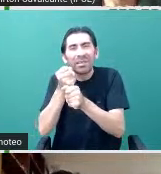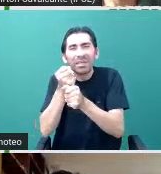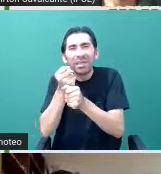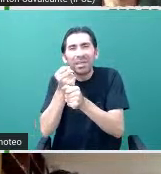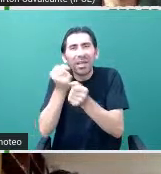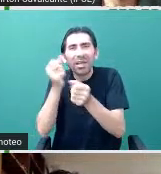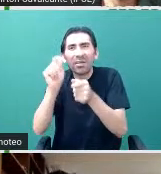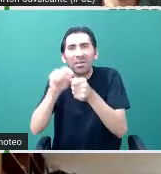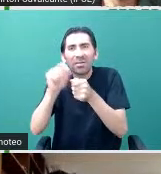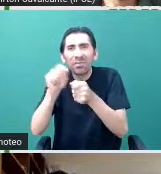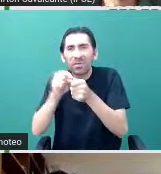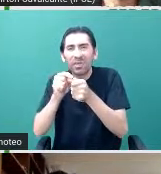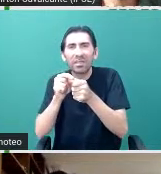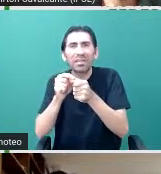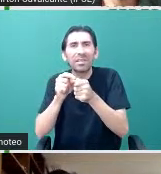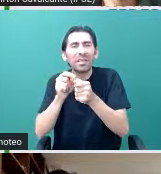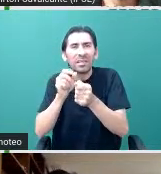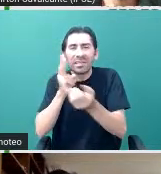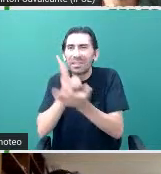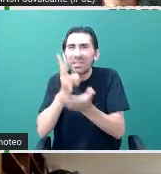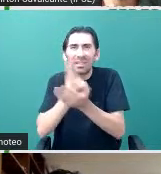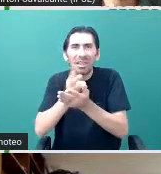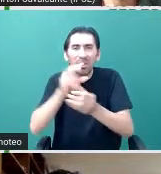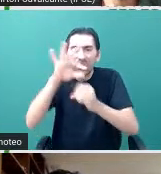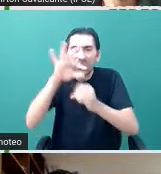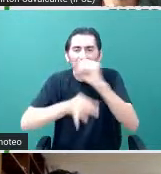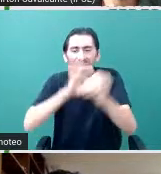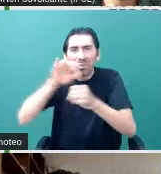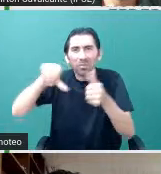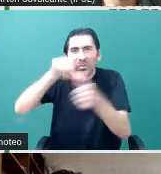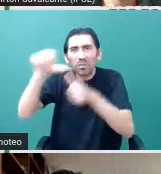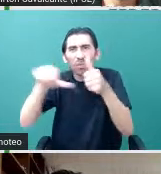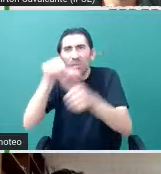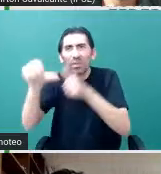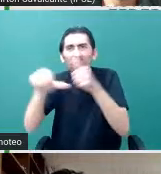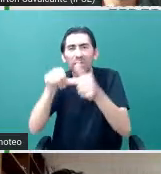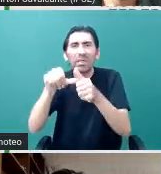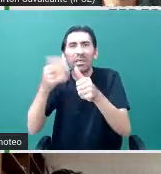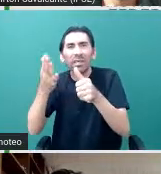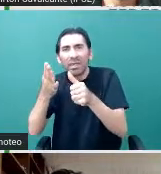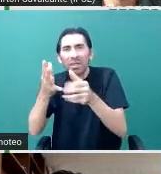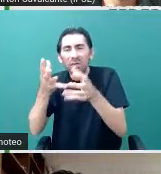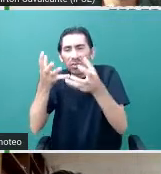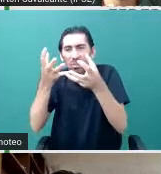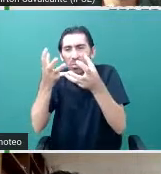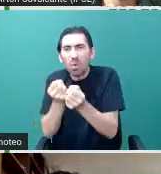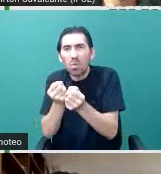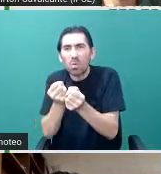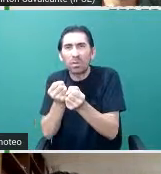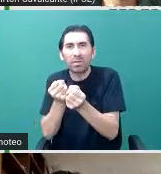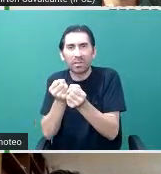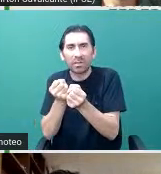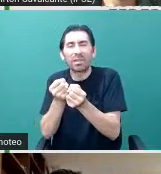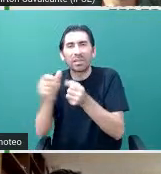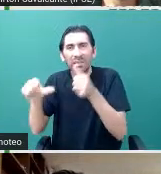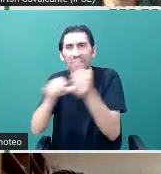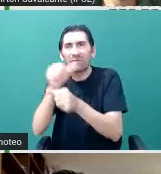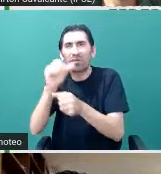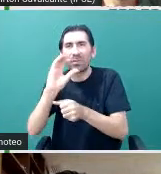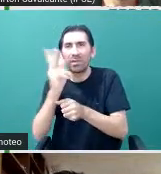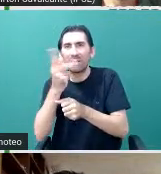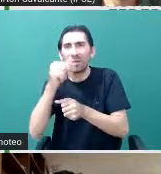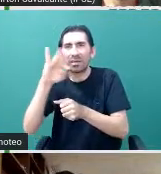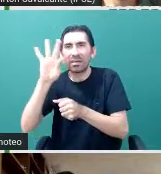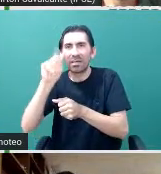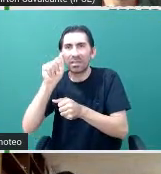estão se mexendo, e quando a estrela cristaliza, ela vira um cristal, nesse caso um cristal de